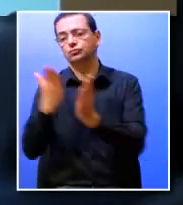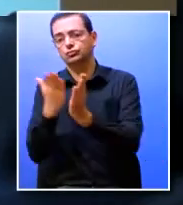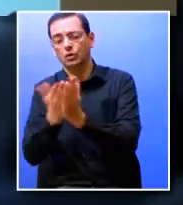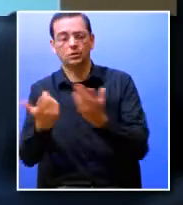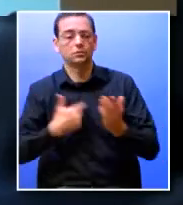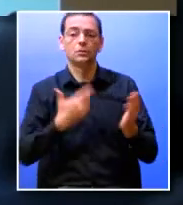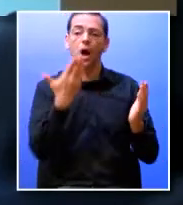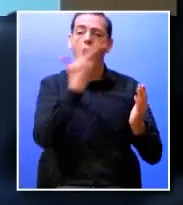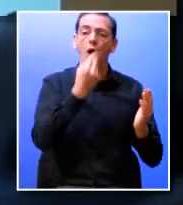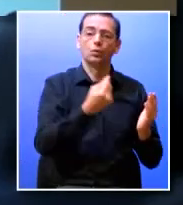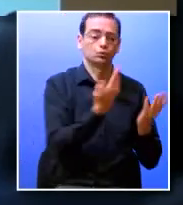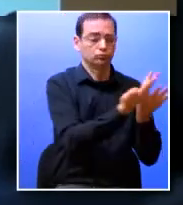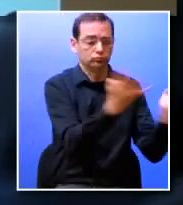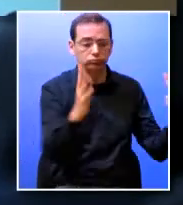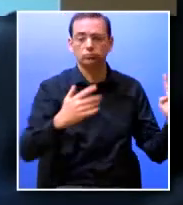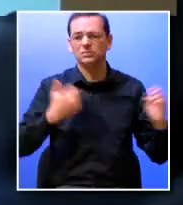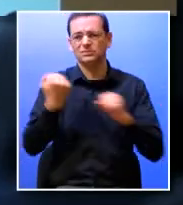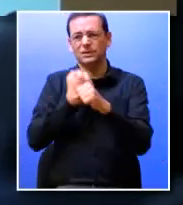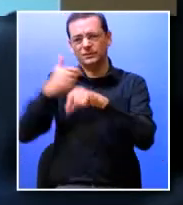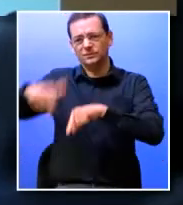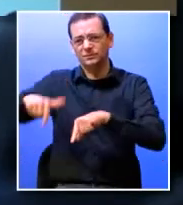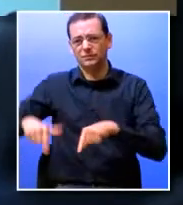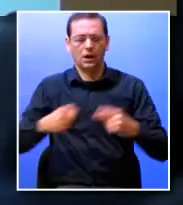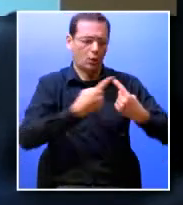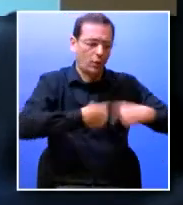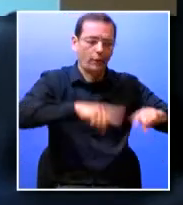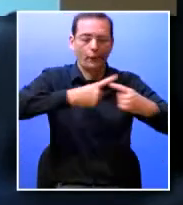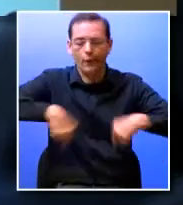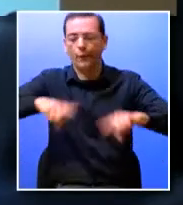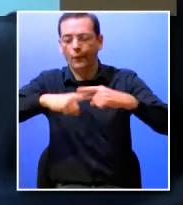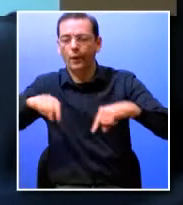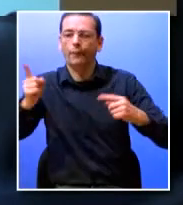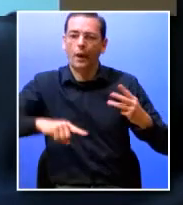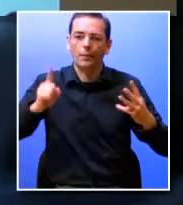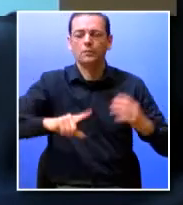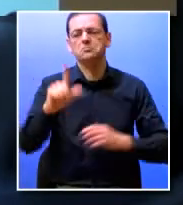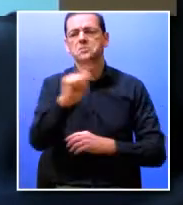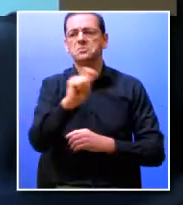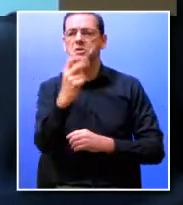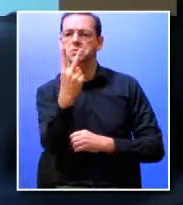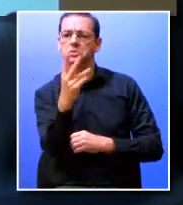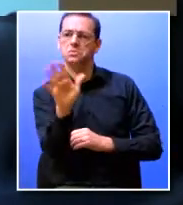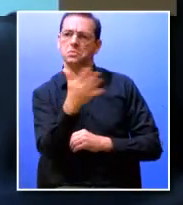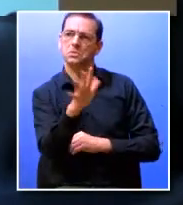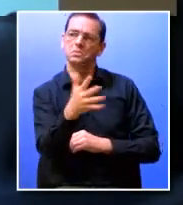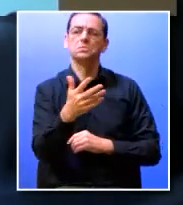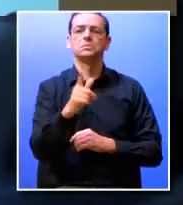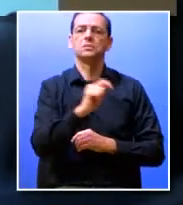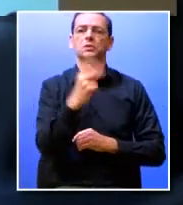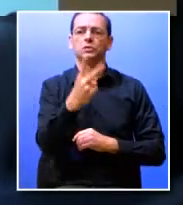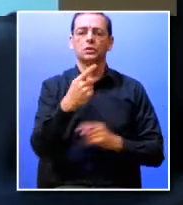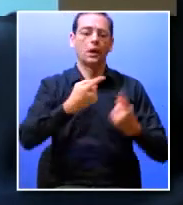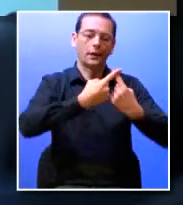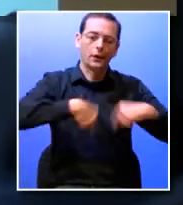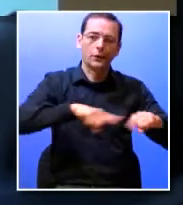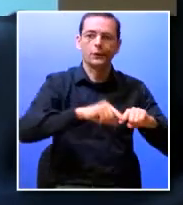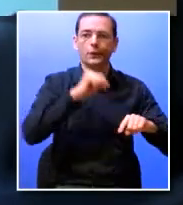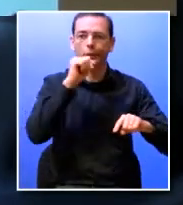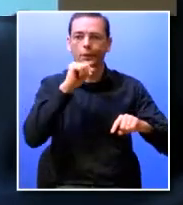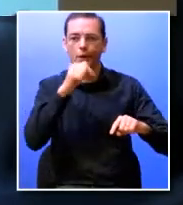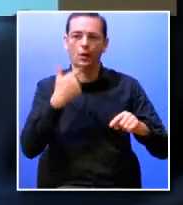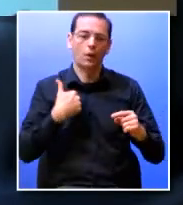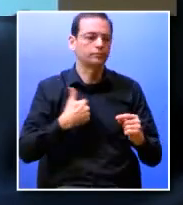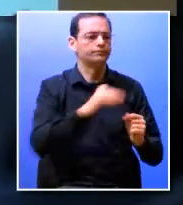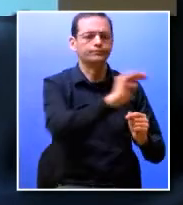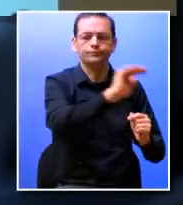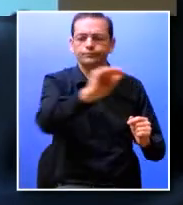estudantes com os nossos funcionários passei durante dois meses nas nossas reuniões passava post-its às pessoas